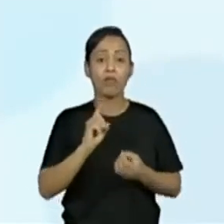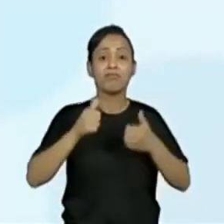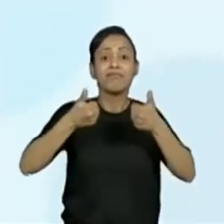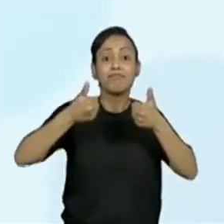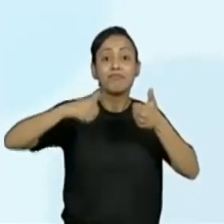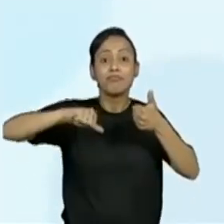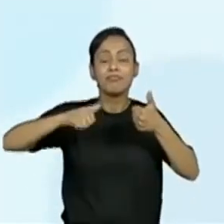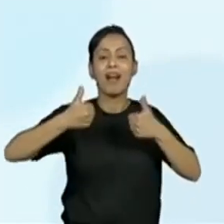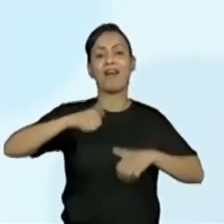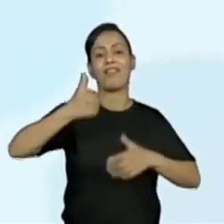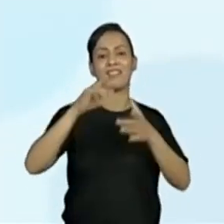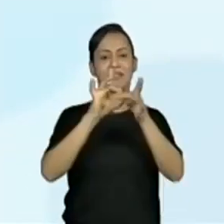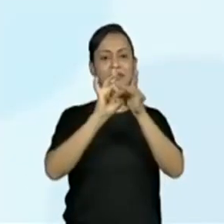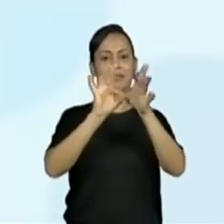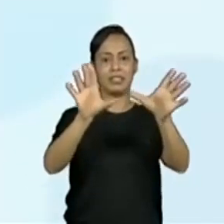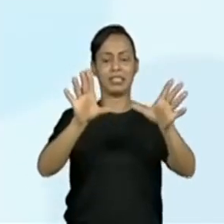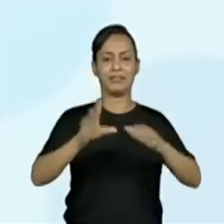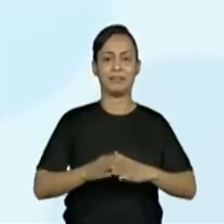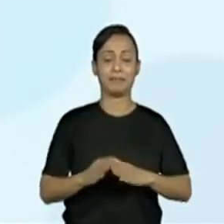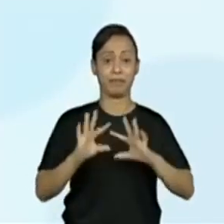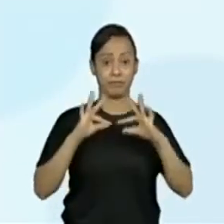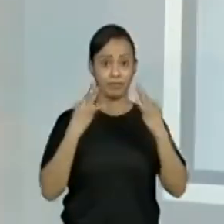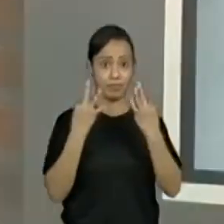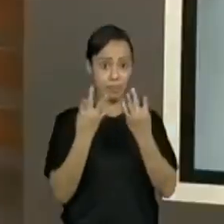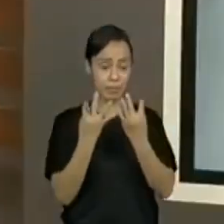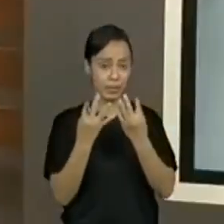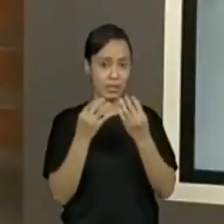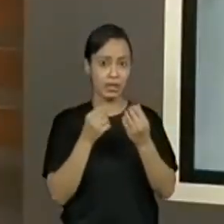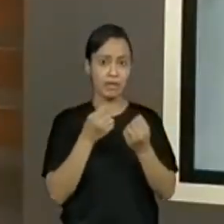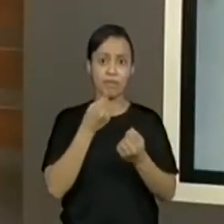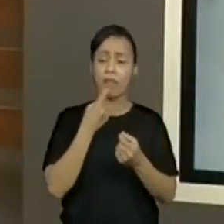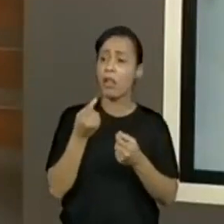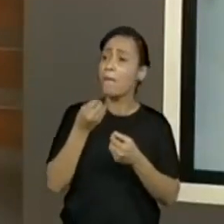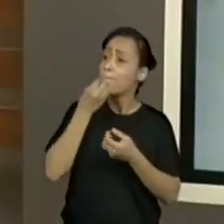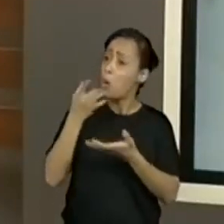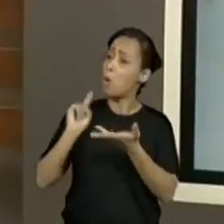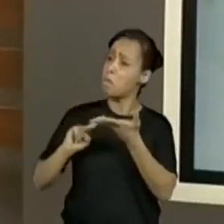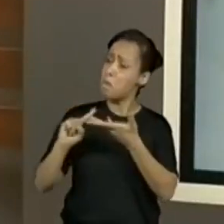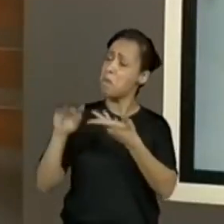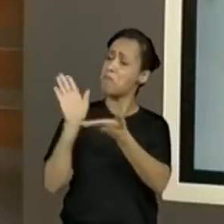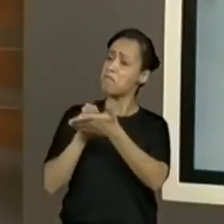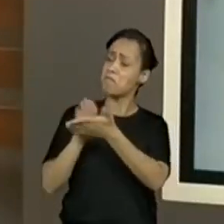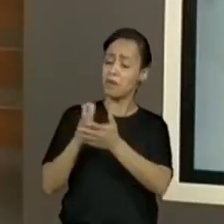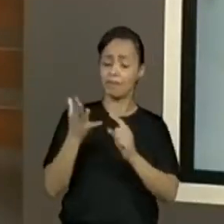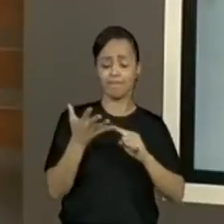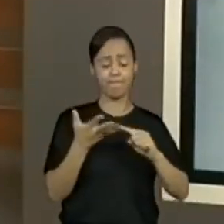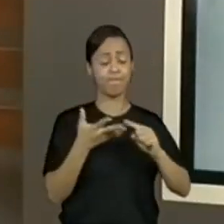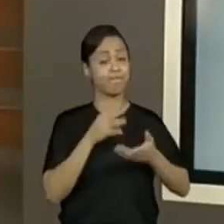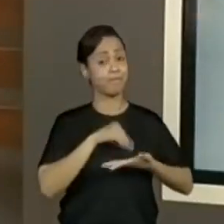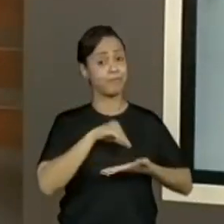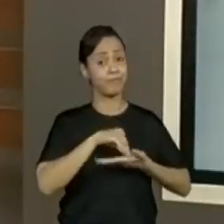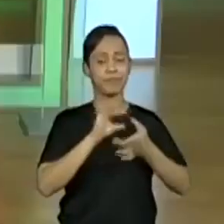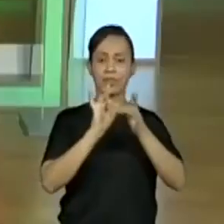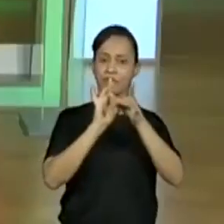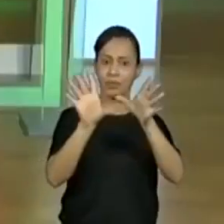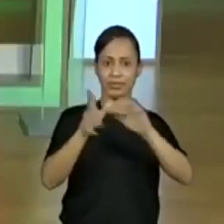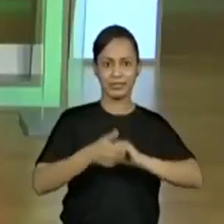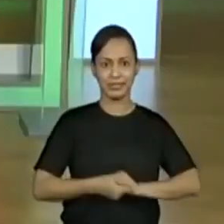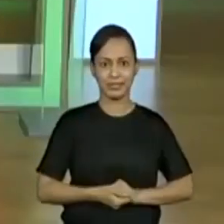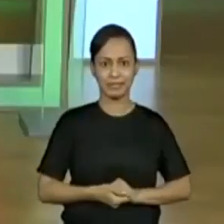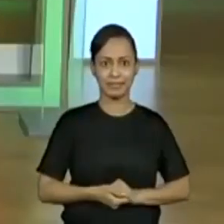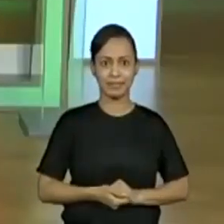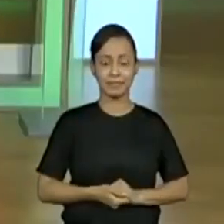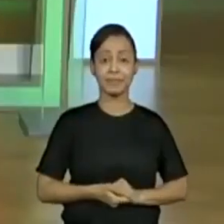gente sabe que é importante, mesmo responsável, dizer o que tem de bom na aula e o que precisa ser construído. Sim. Deixa eu só fazer um